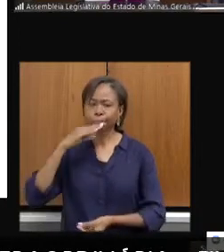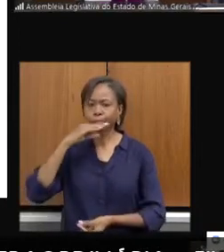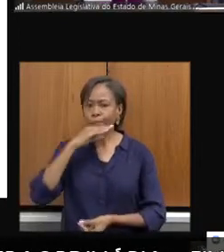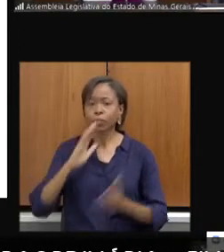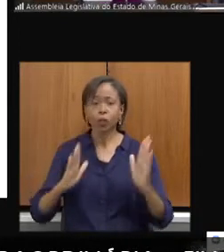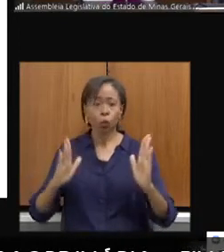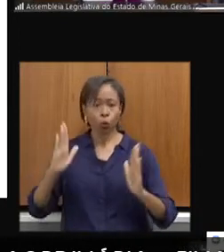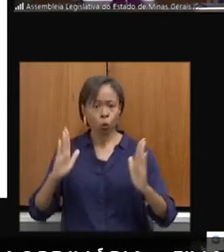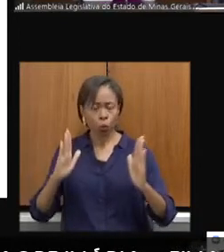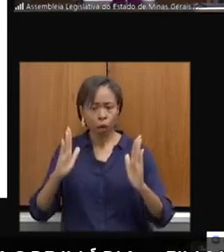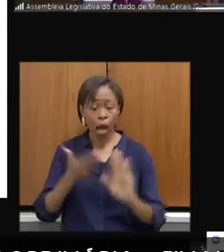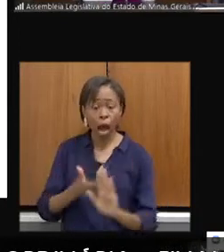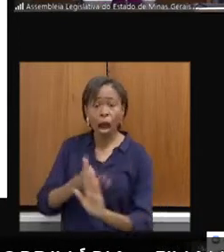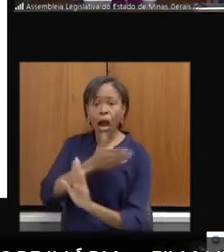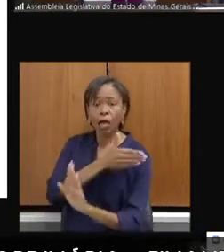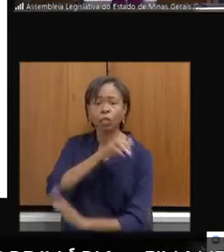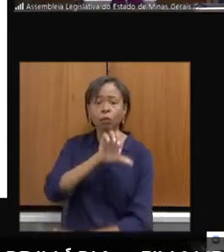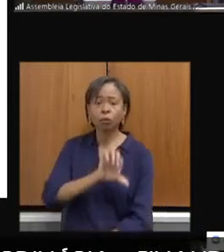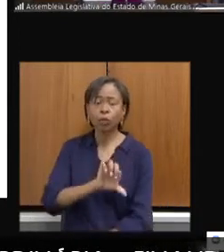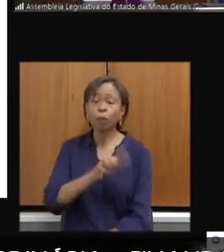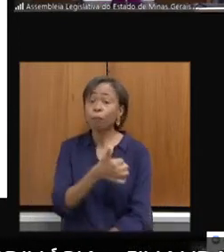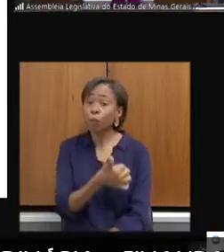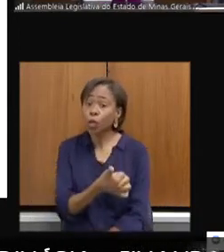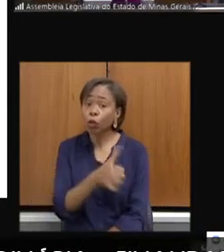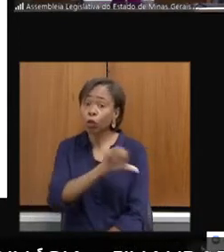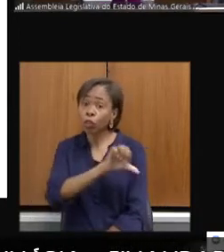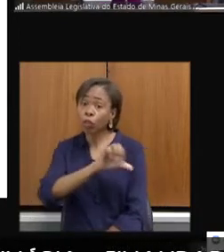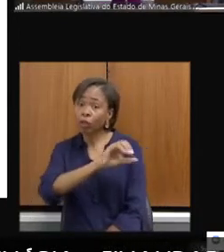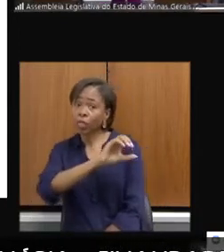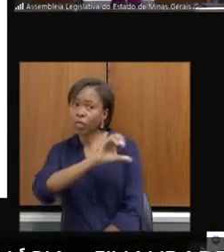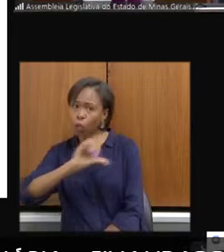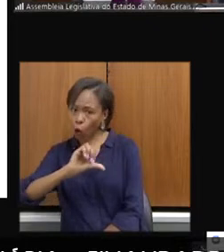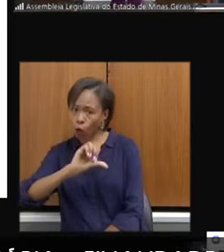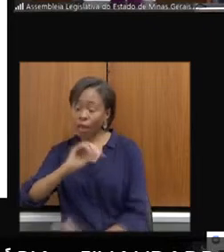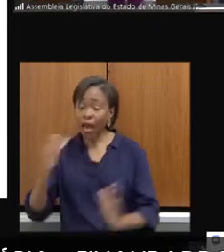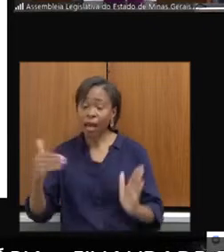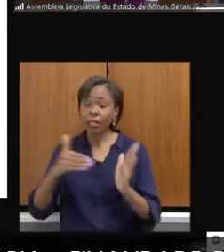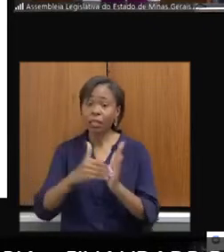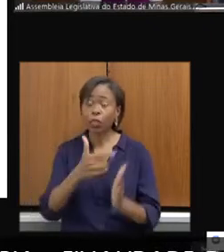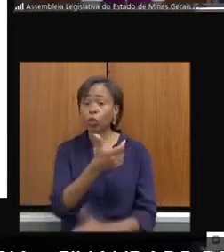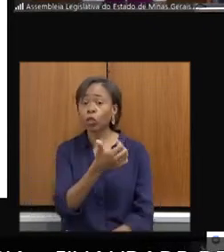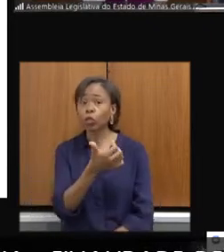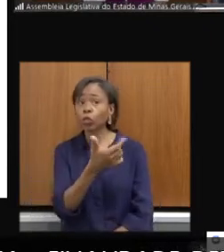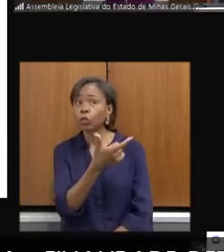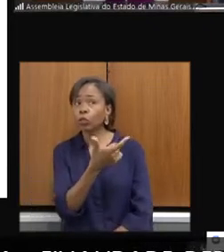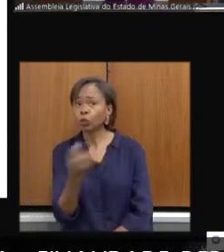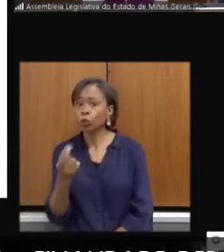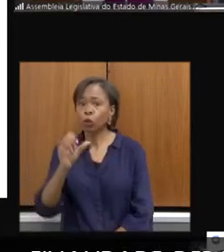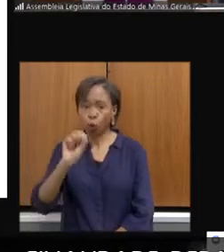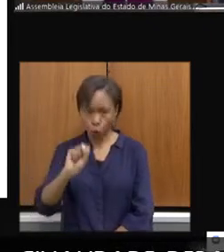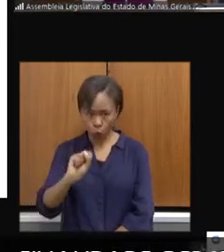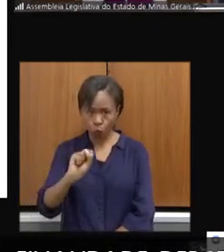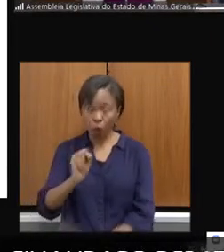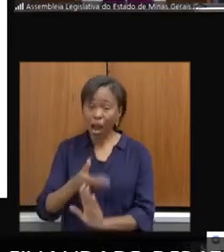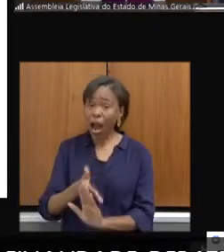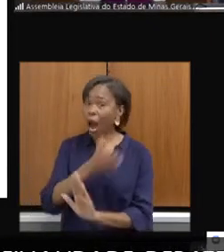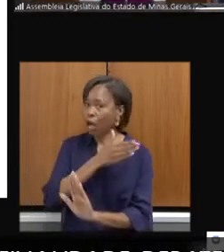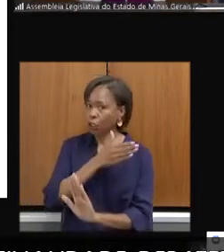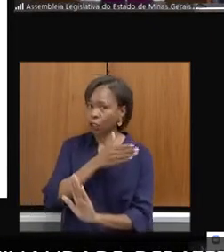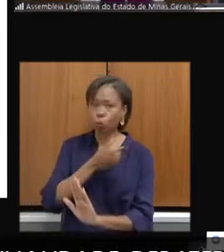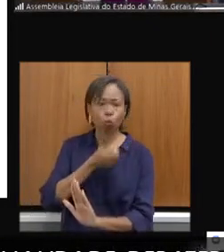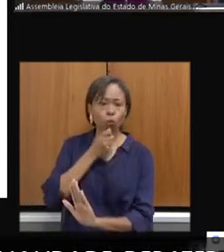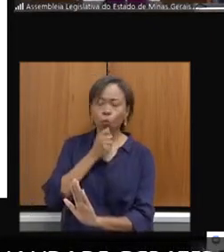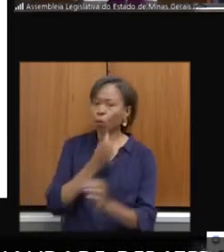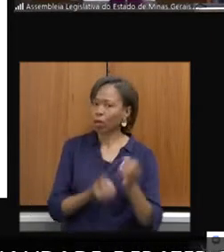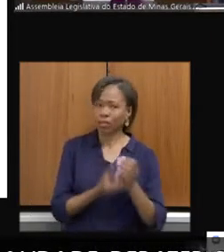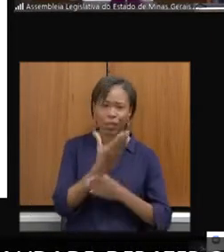período ali, anterior a 1999 até 2008, que antecede a implementação do programa, que a gente costuma chamar